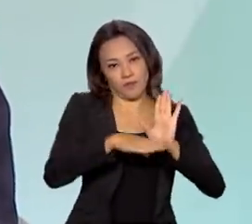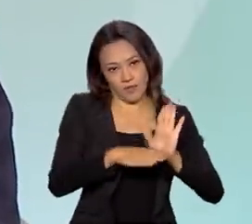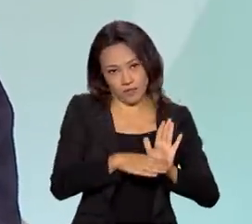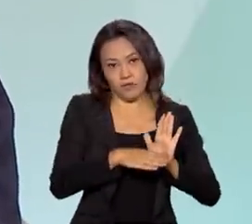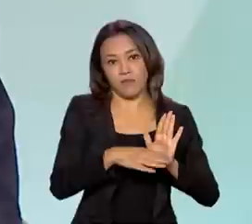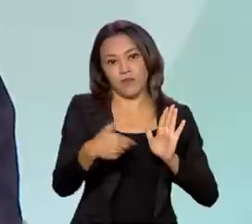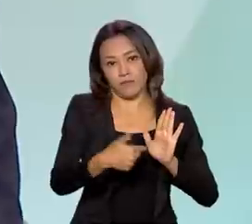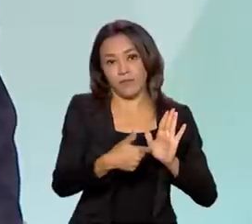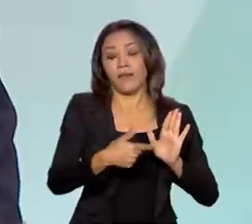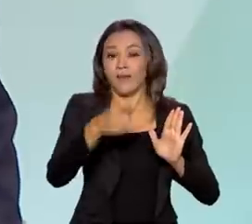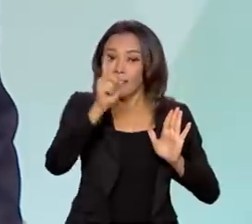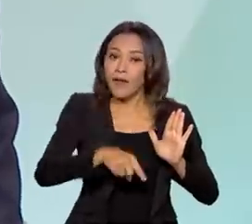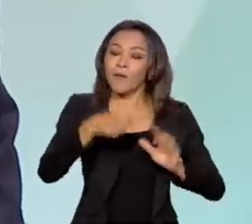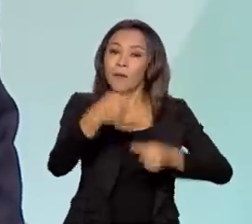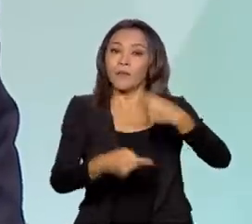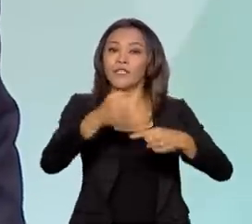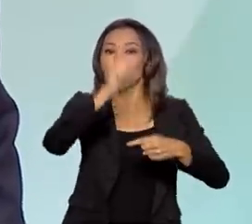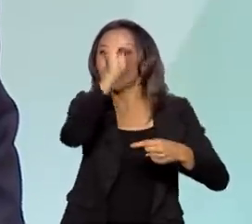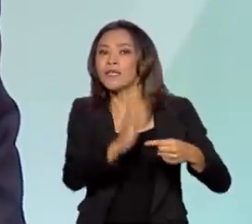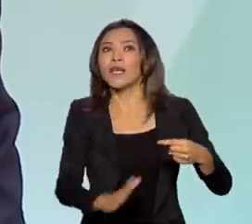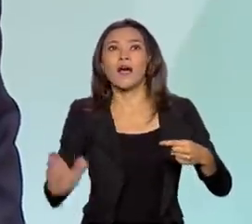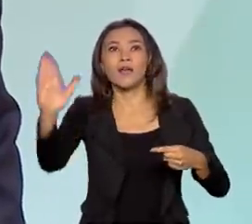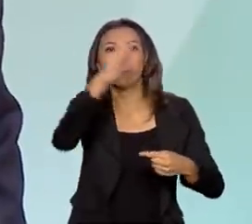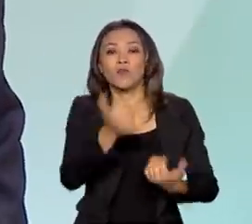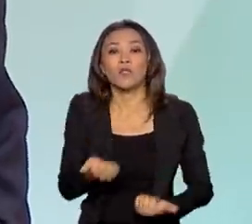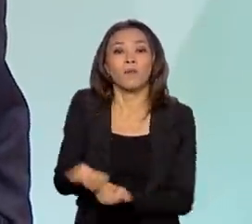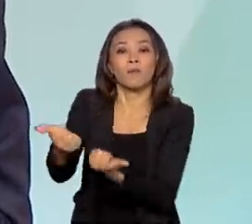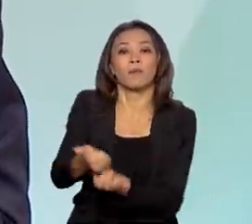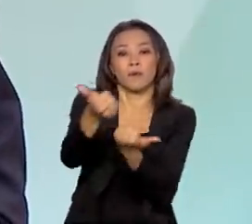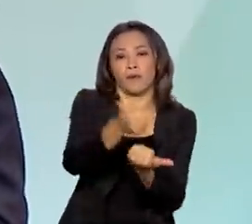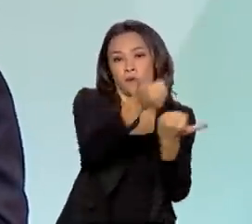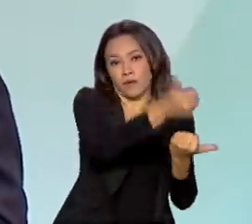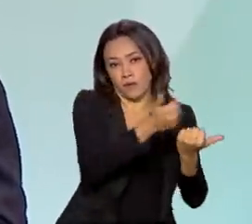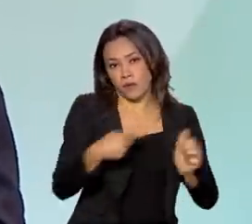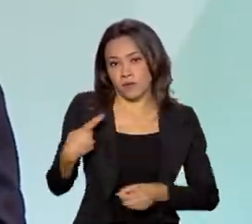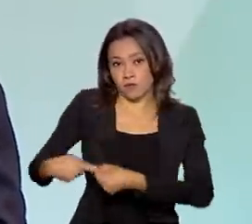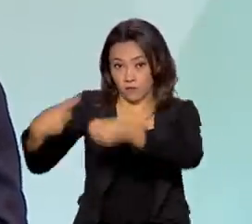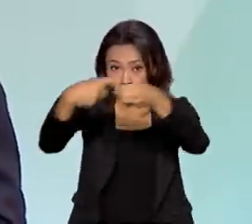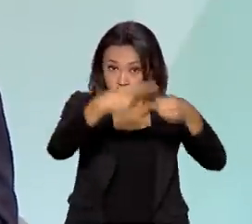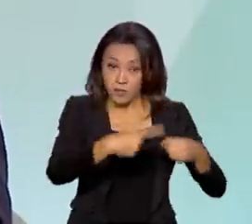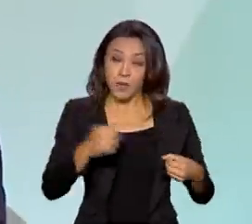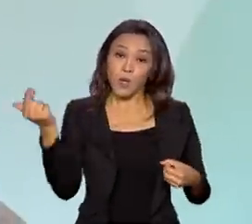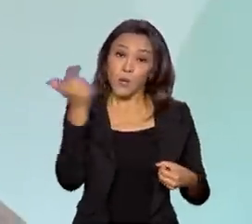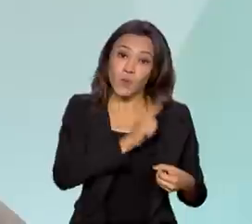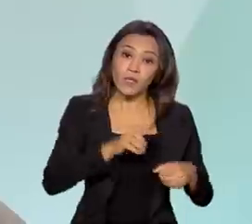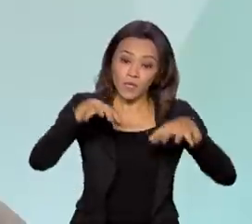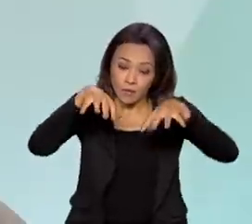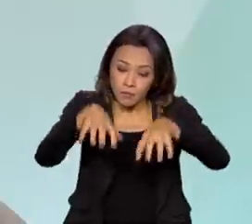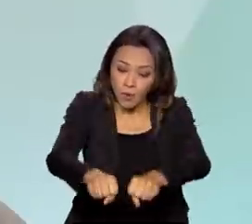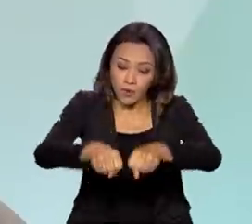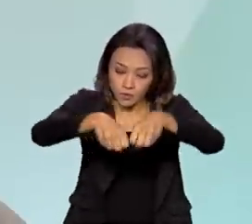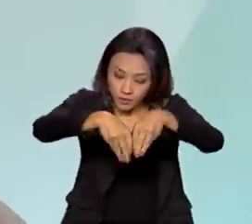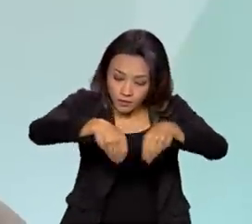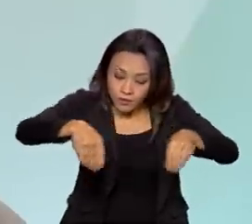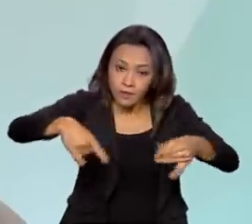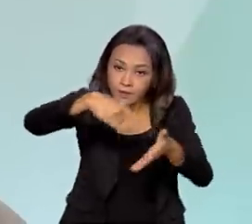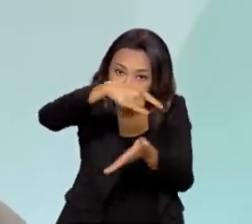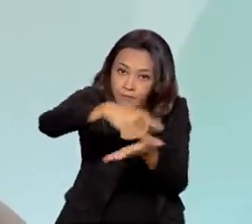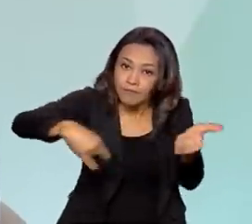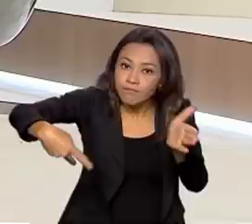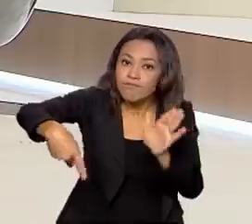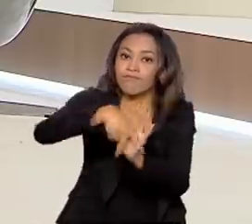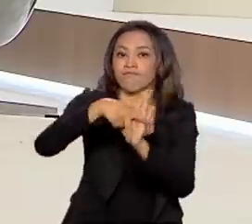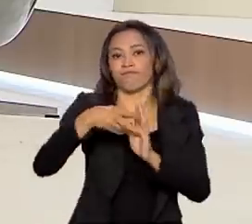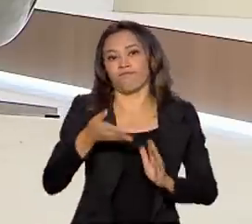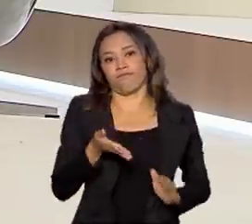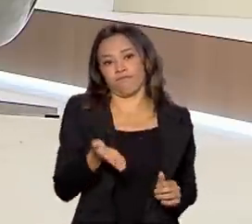nacional de apoio aos municípios para a regularização fundiária e melhoria habitacional. Então,